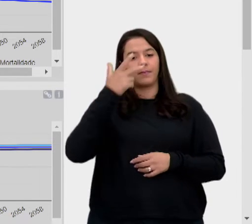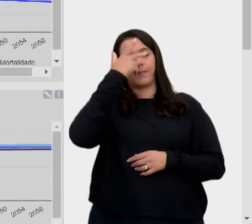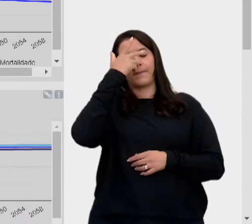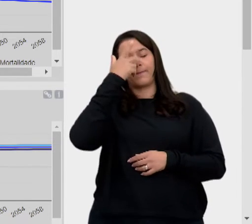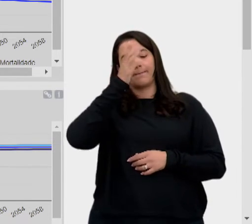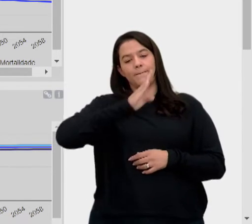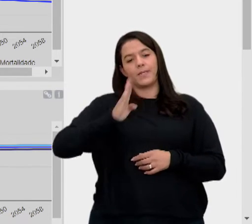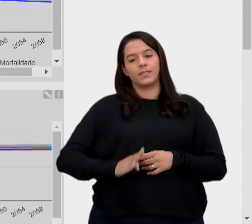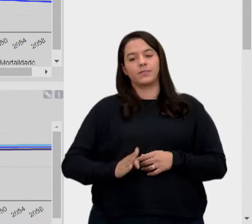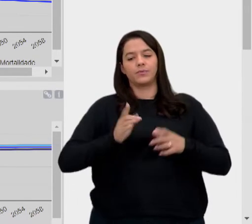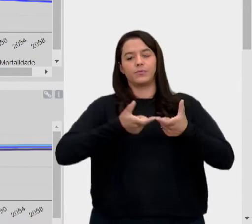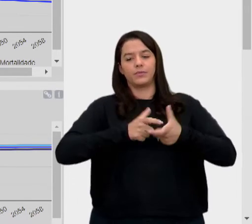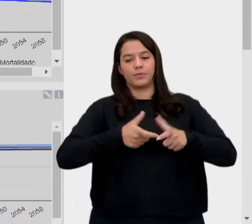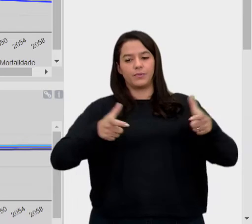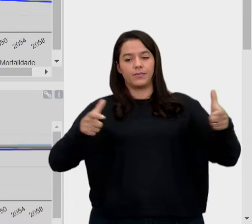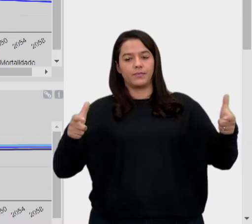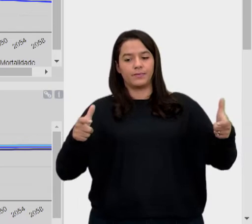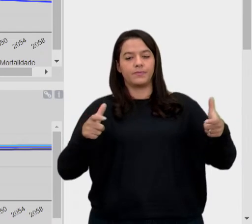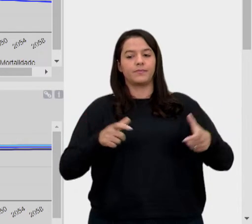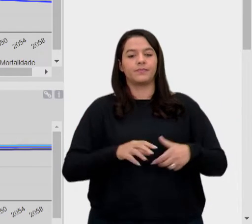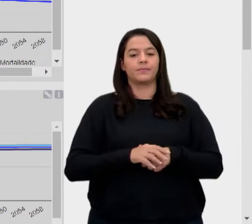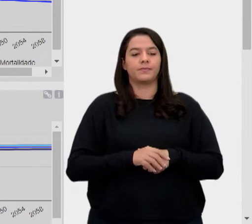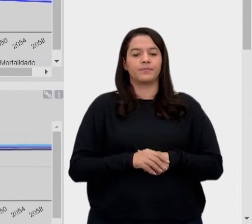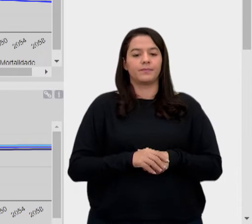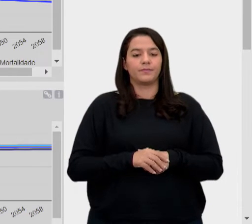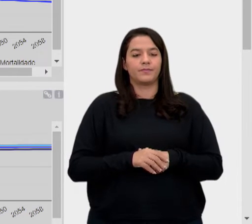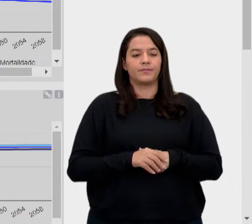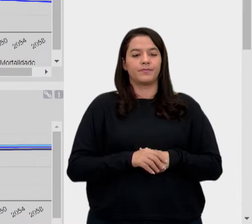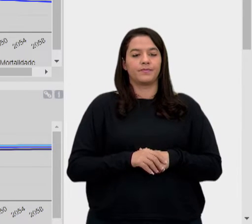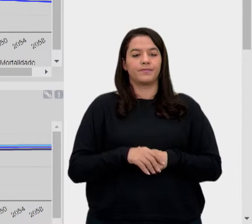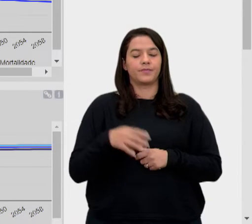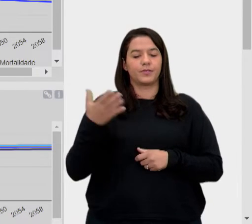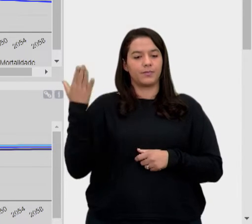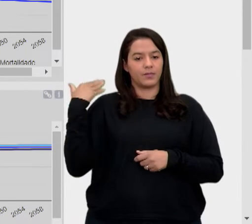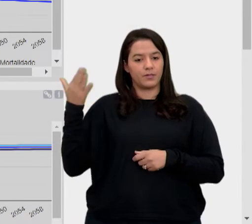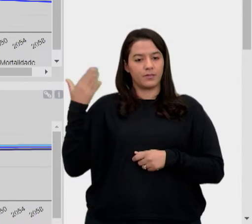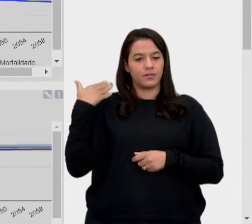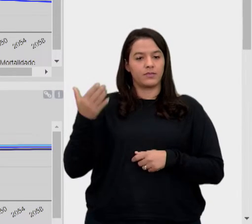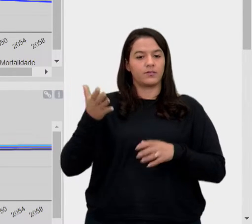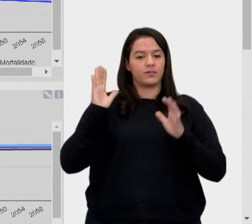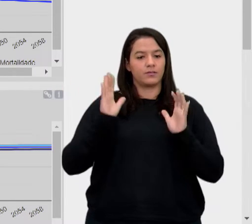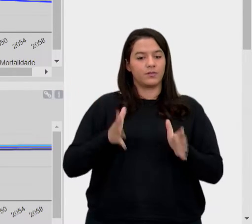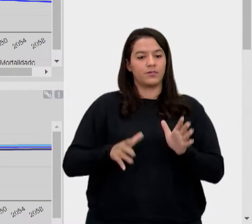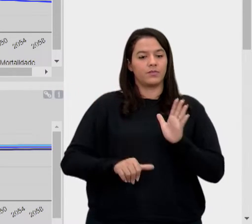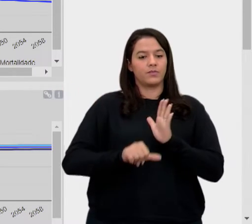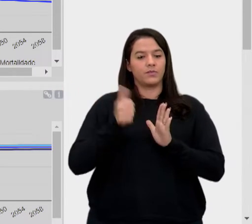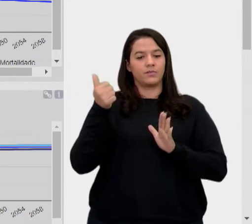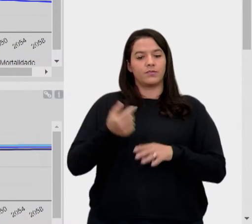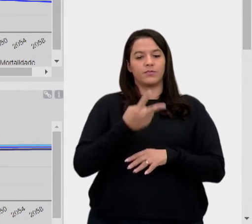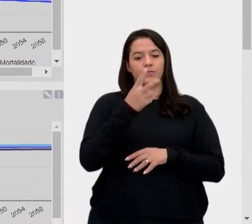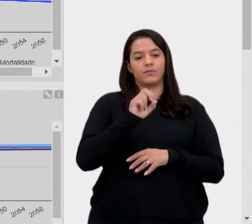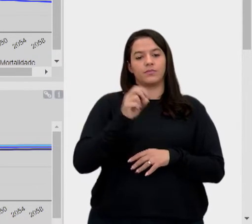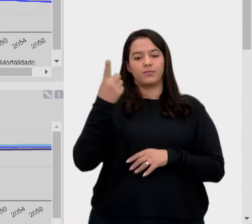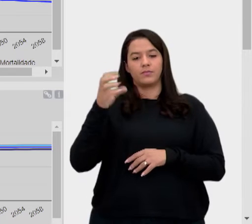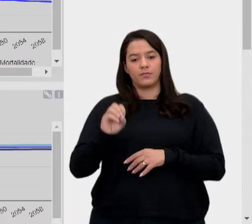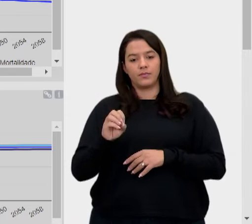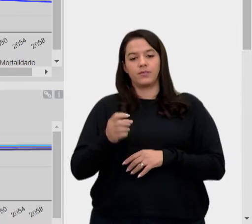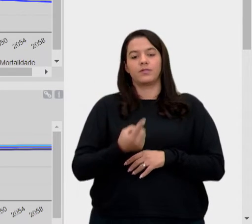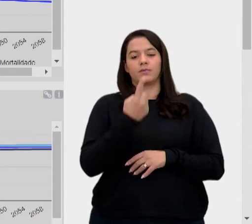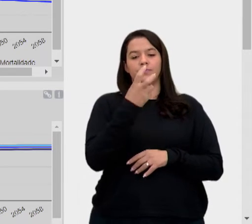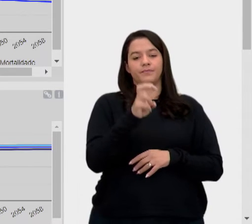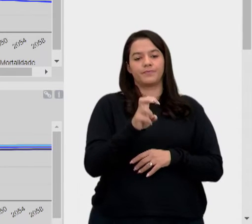vegetativo. Está certo? Mas olha só, como já foi bem maior, vou colocar aí, 2010, 15